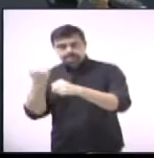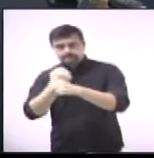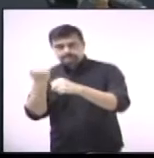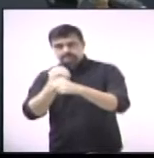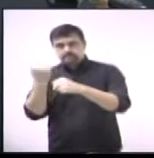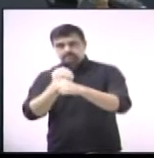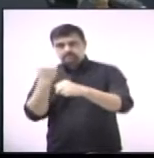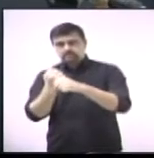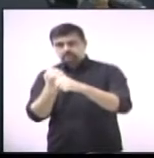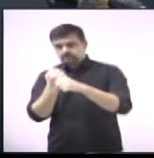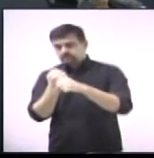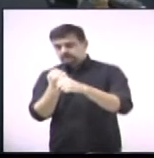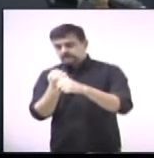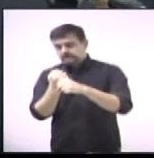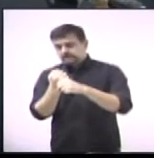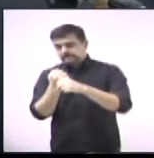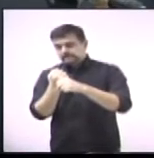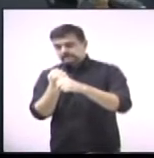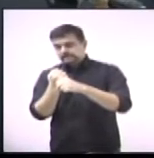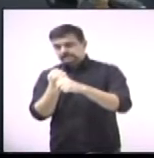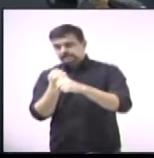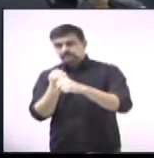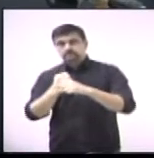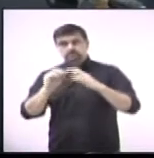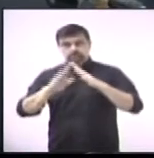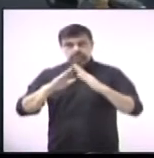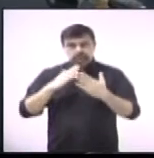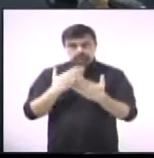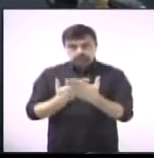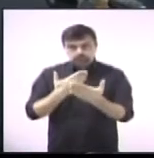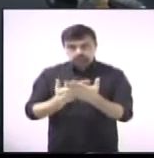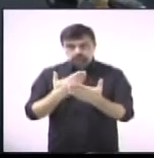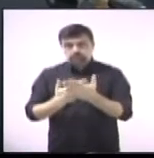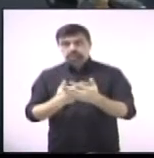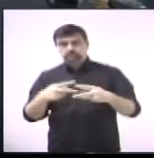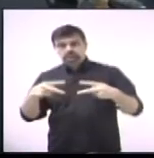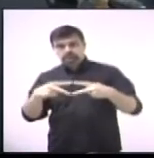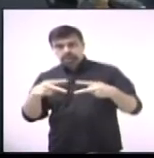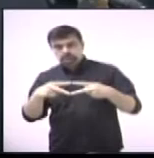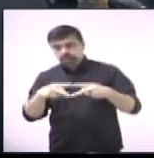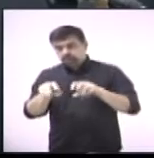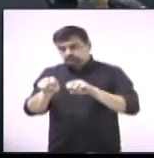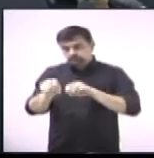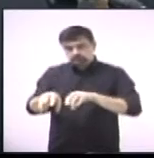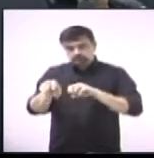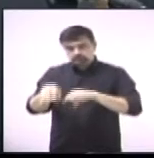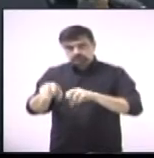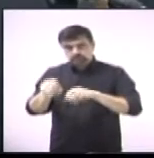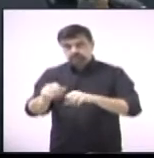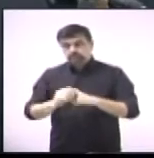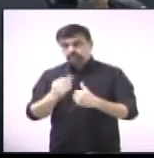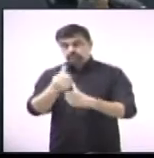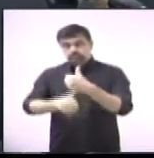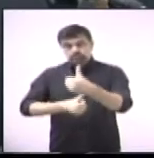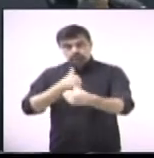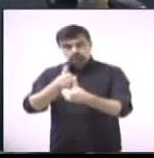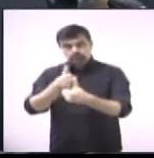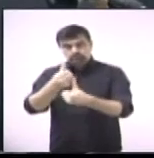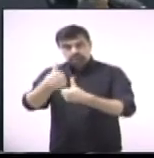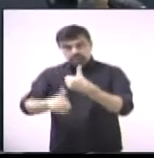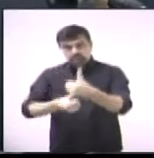escola municipal de ensino supletivo